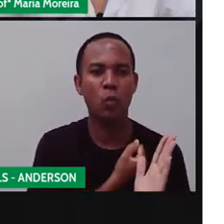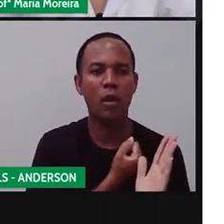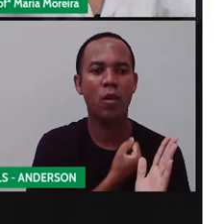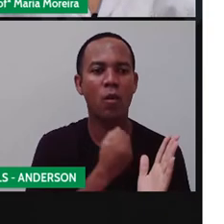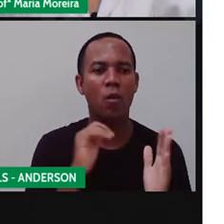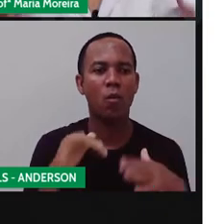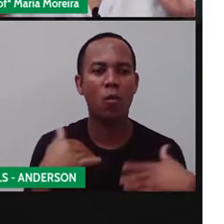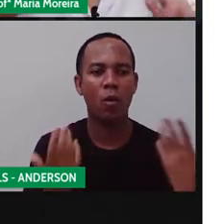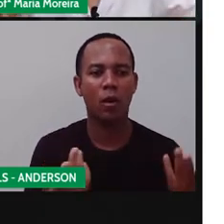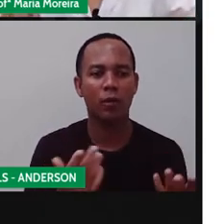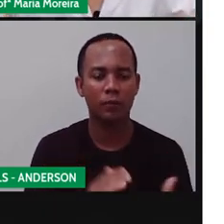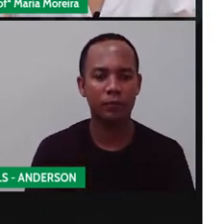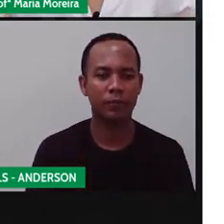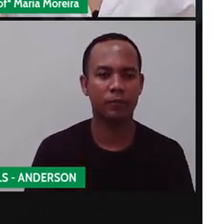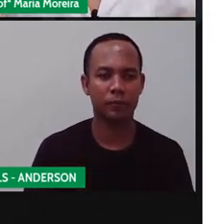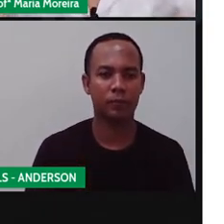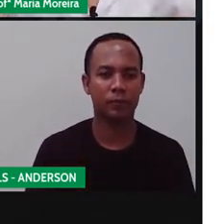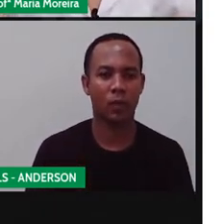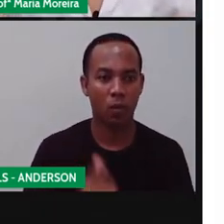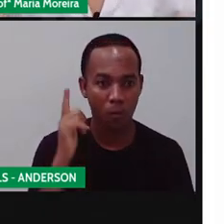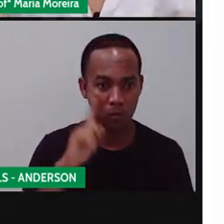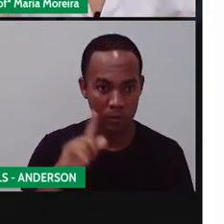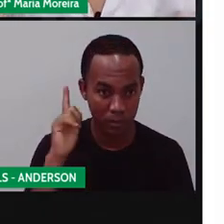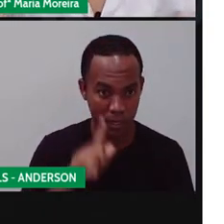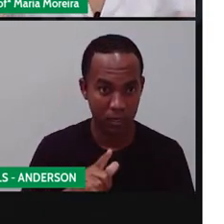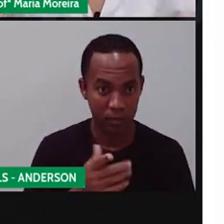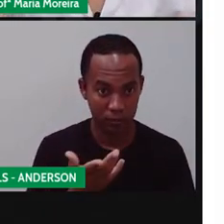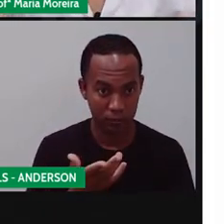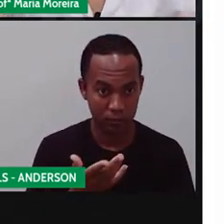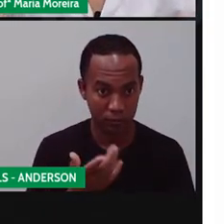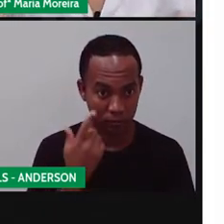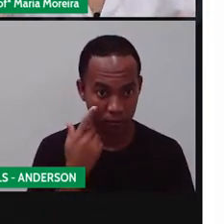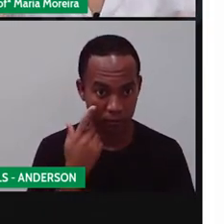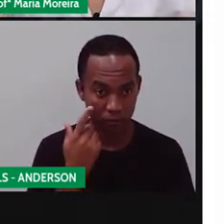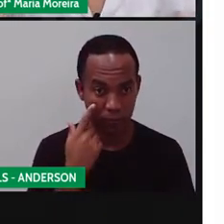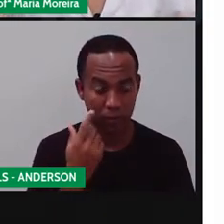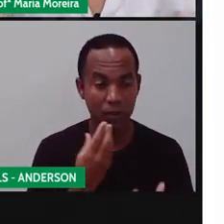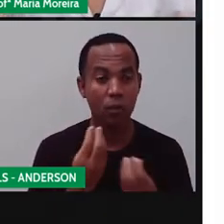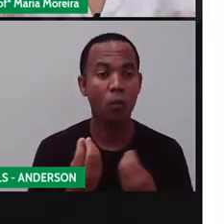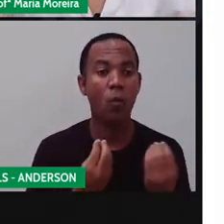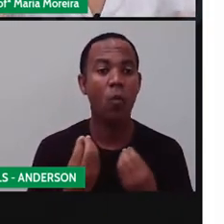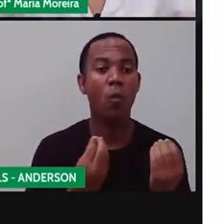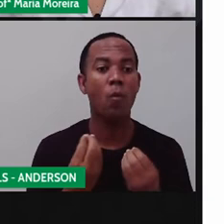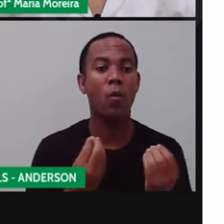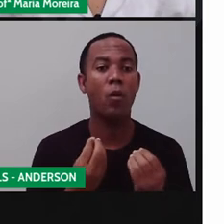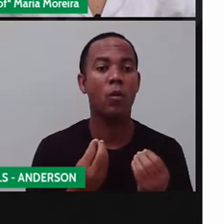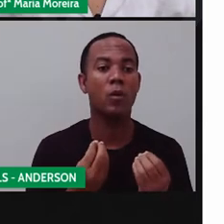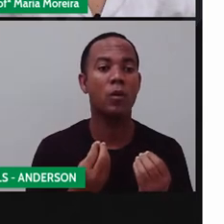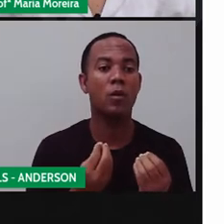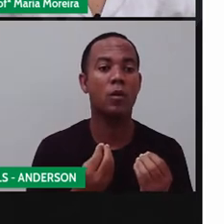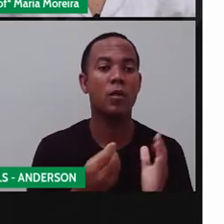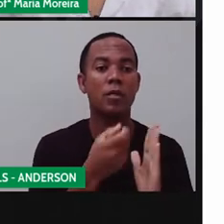Vamos lá? 30. Vamos tentar? Como é que se escreve 30?